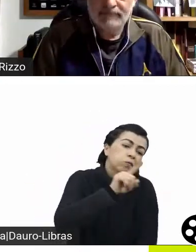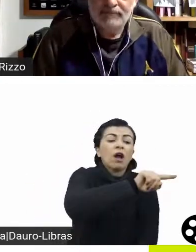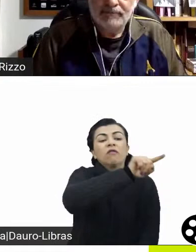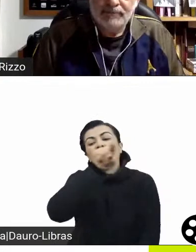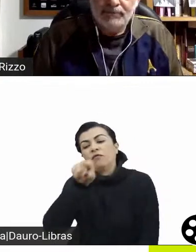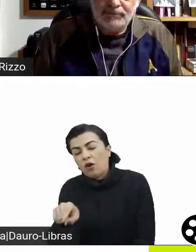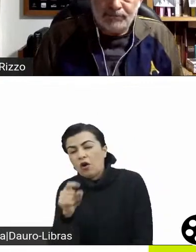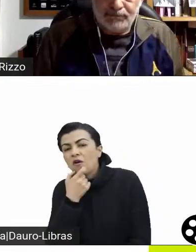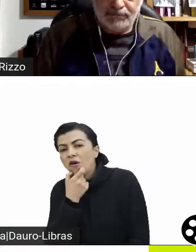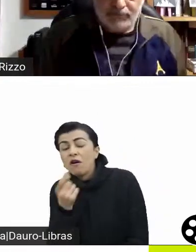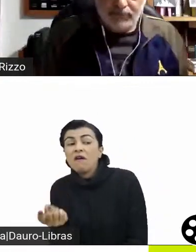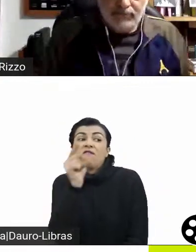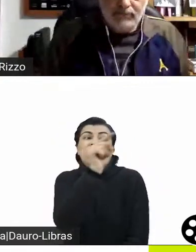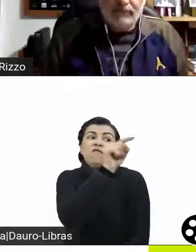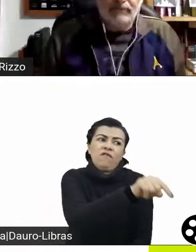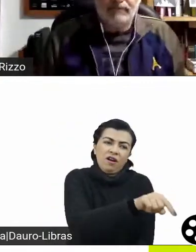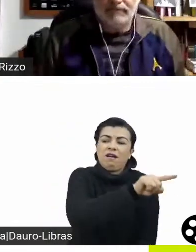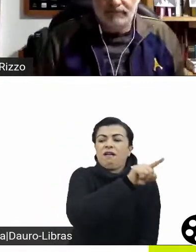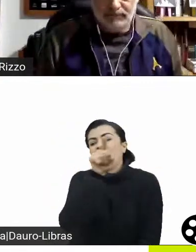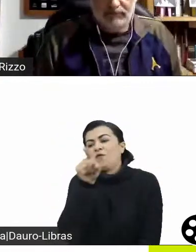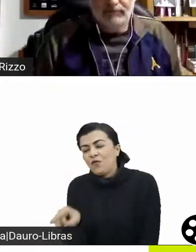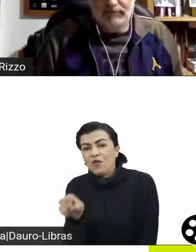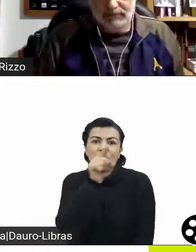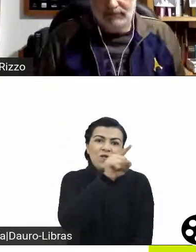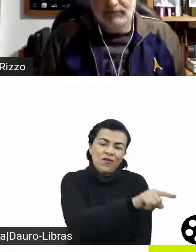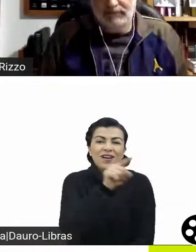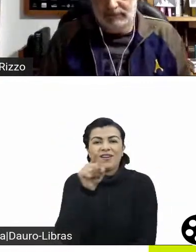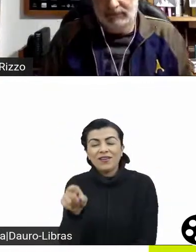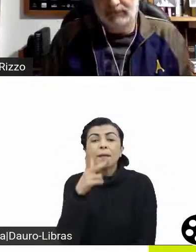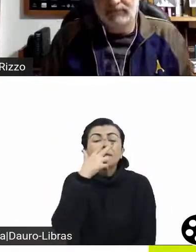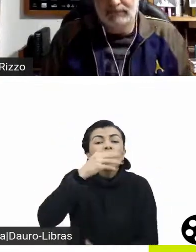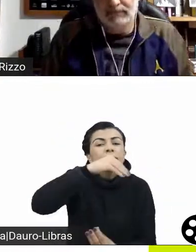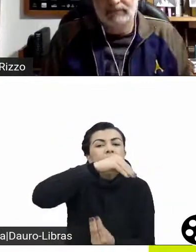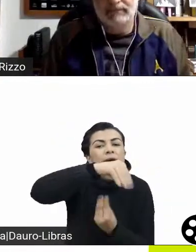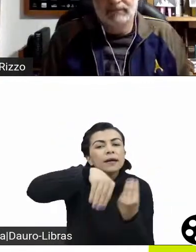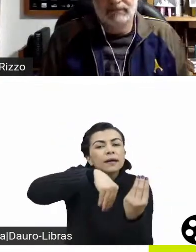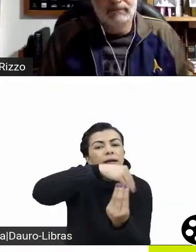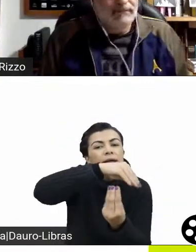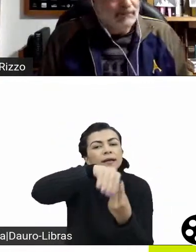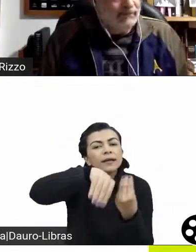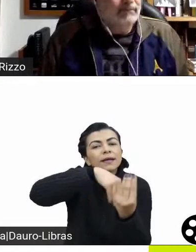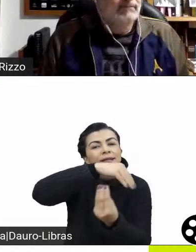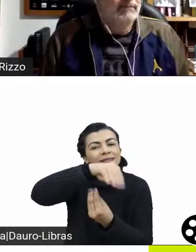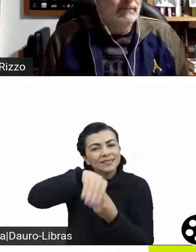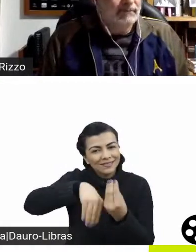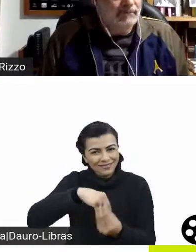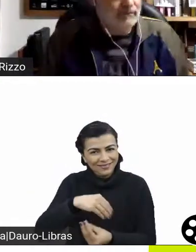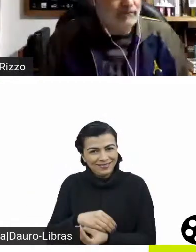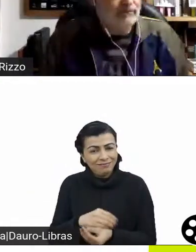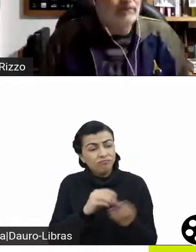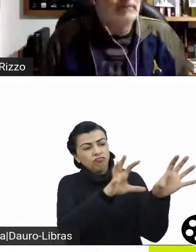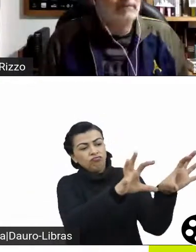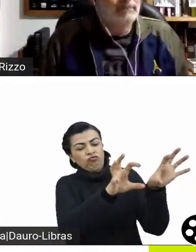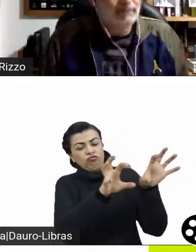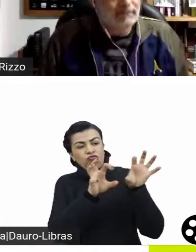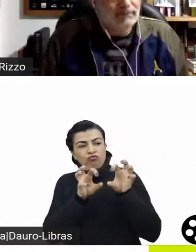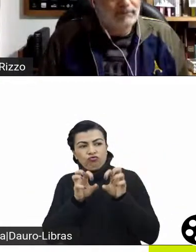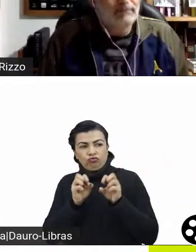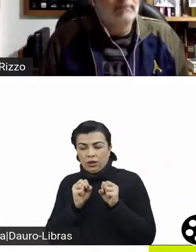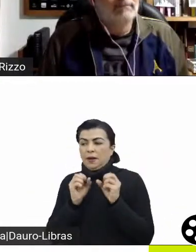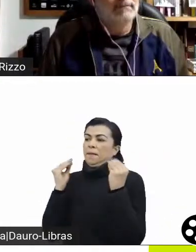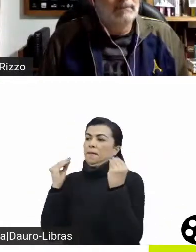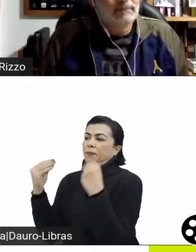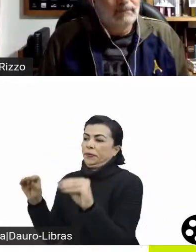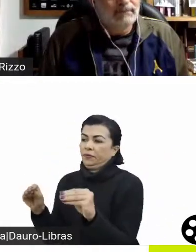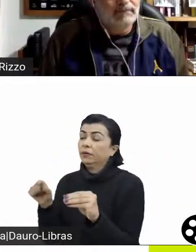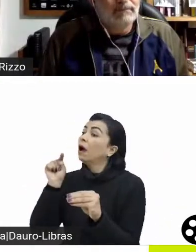levam aspectos para os Estados Unidos, para a indústria de Hollywood, eles trazem também, eles fazem esse intercâmbio. Hoje,